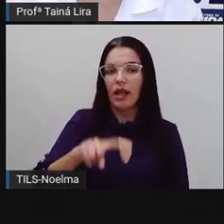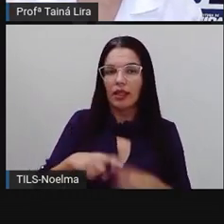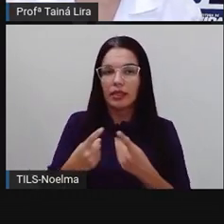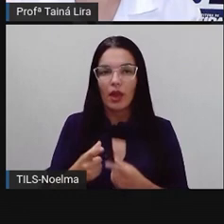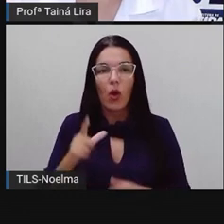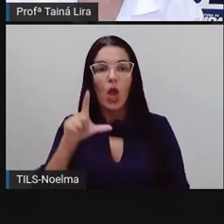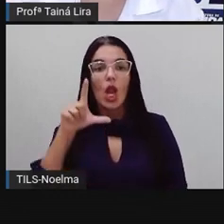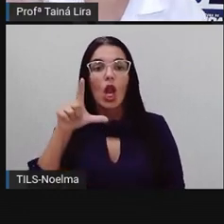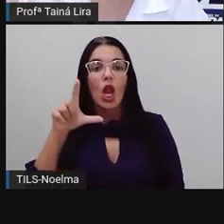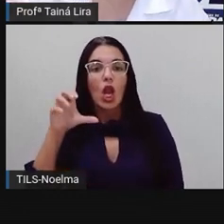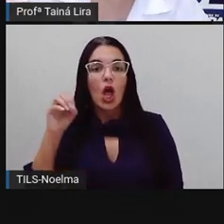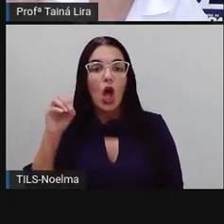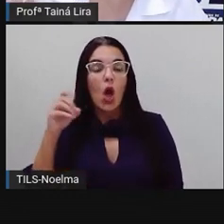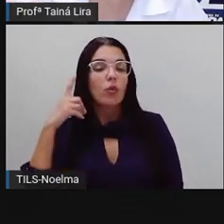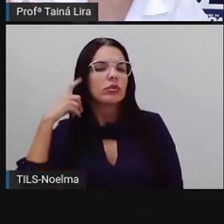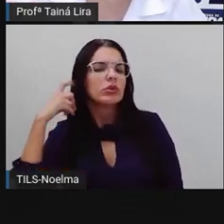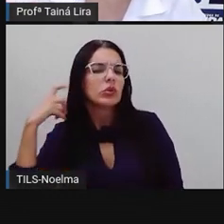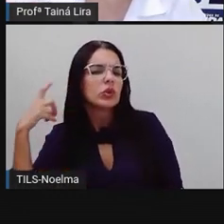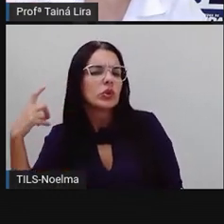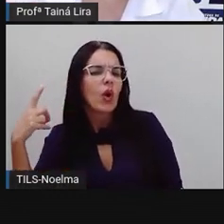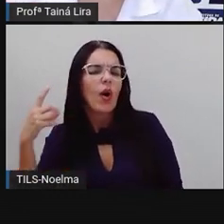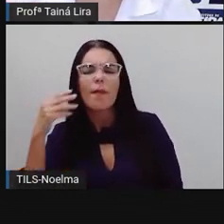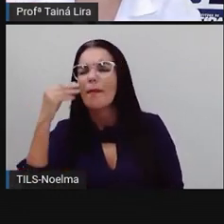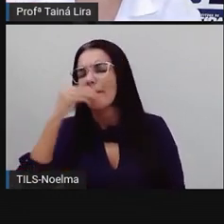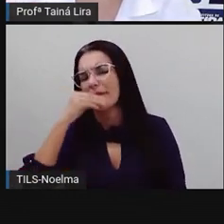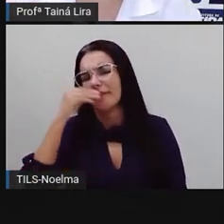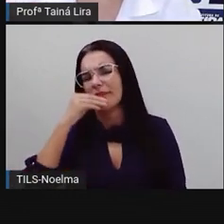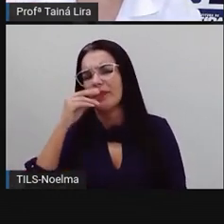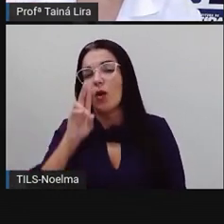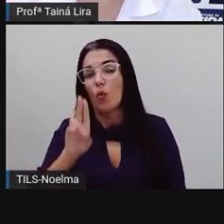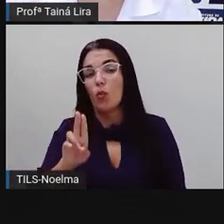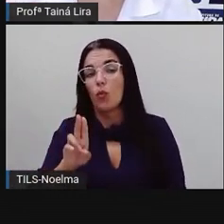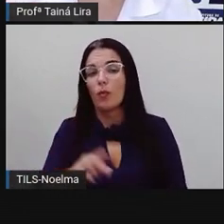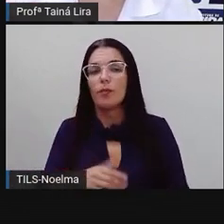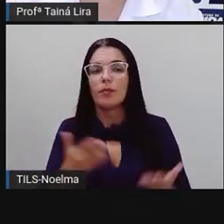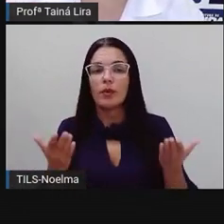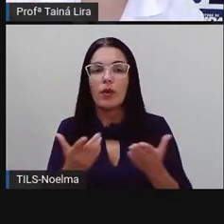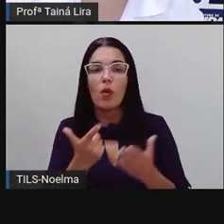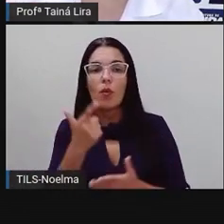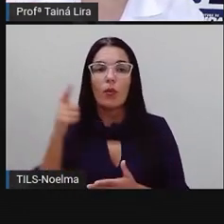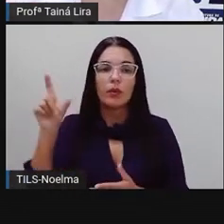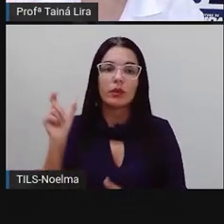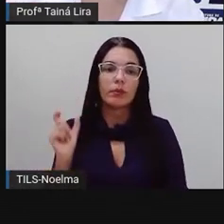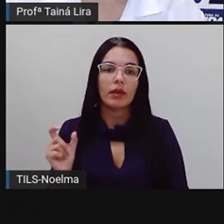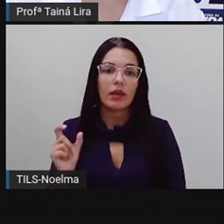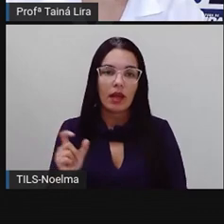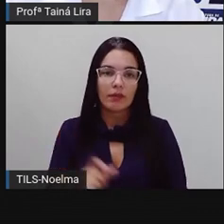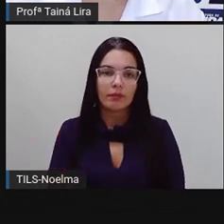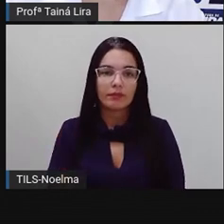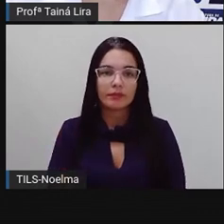eu terminei aí com a letra O, porque é uma sílaba mais fraca. Agora, ó, vamos ver que palavrinha é essa?